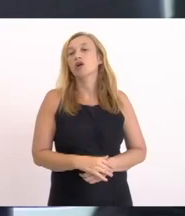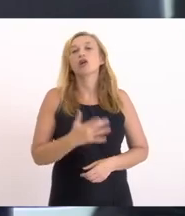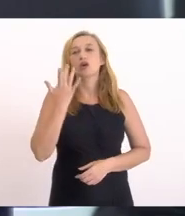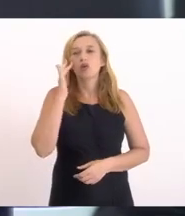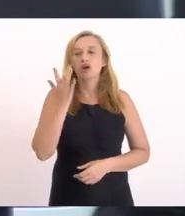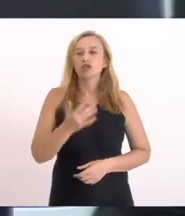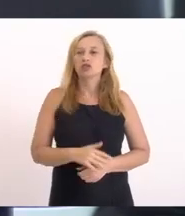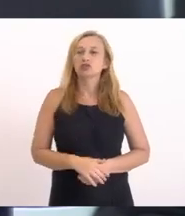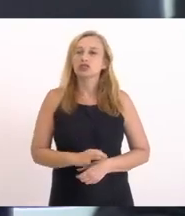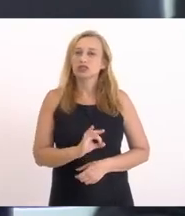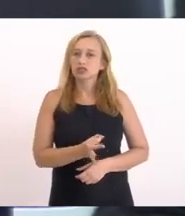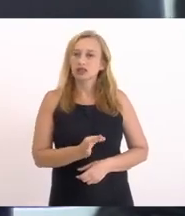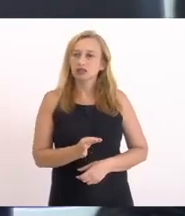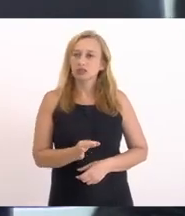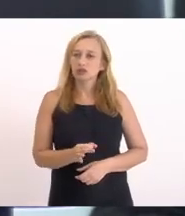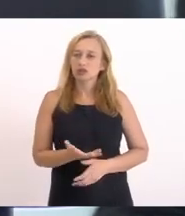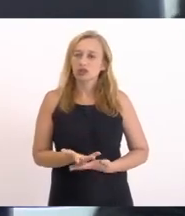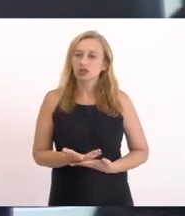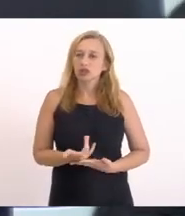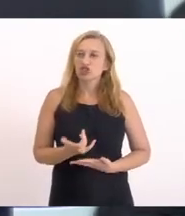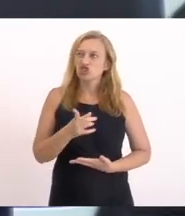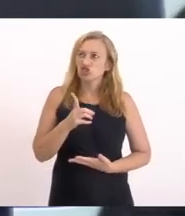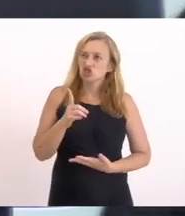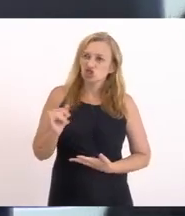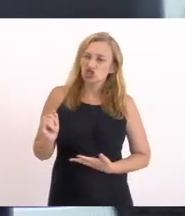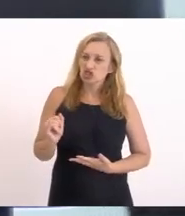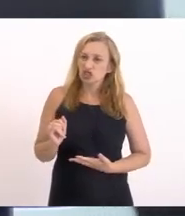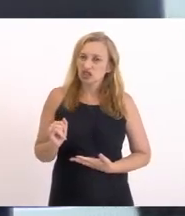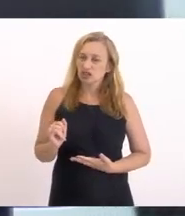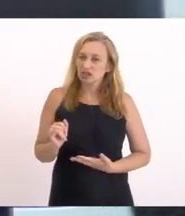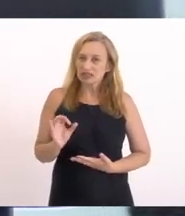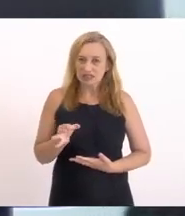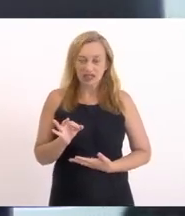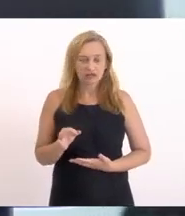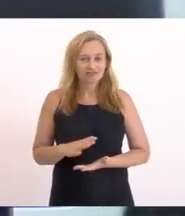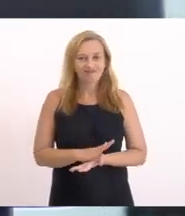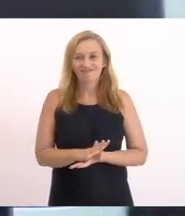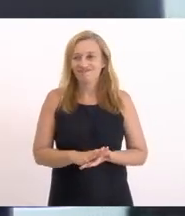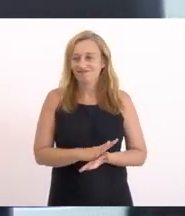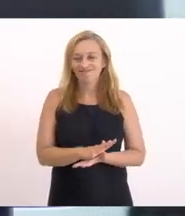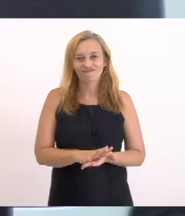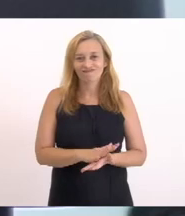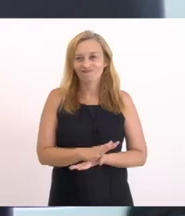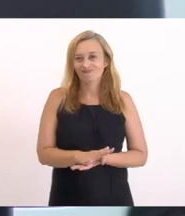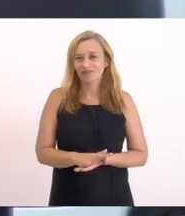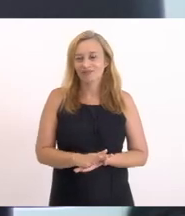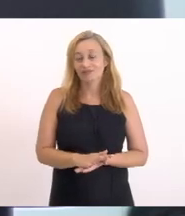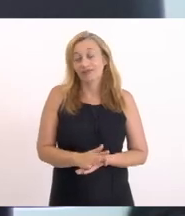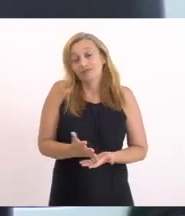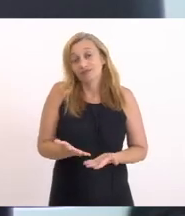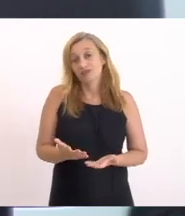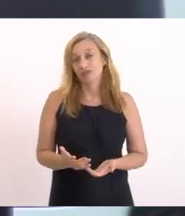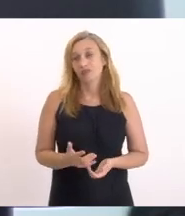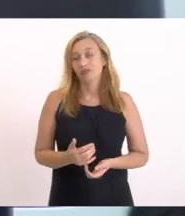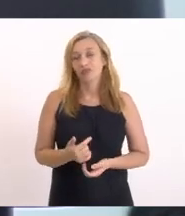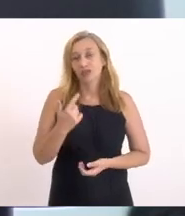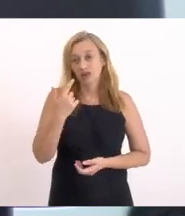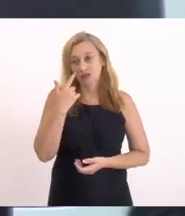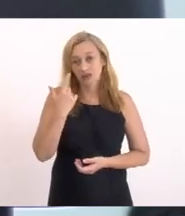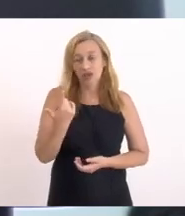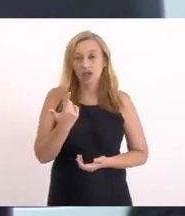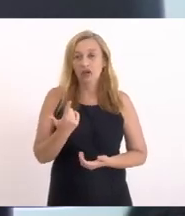acho que Provavelmente A gente não tem data De nada Para nada Efetivo E duradouro Eu acho que a vai ter Esse